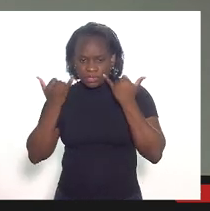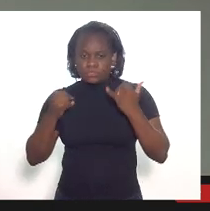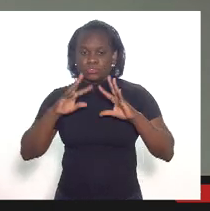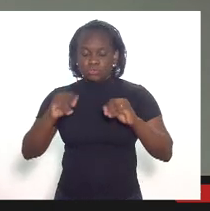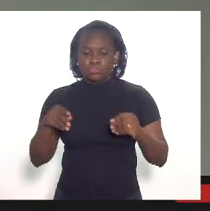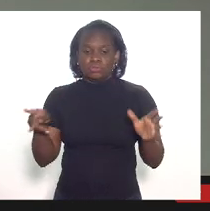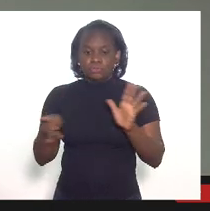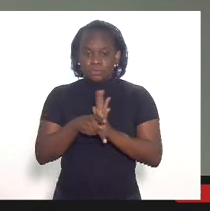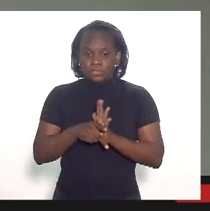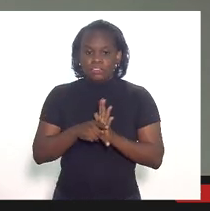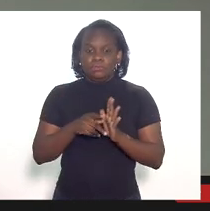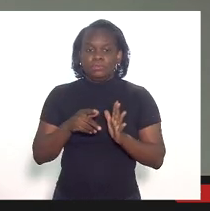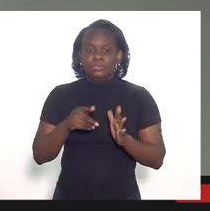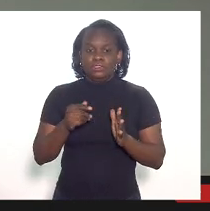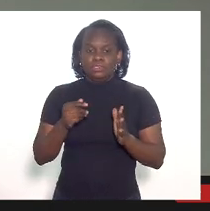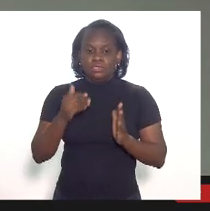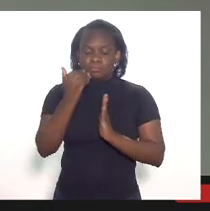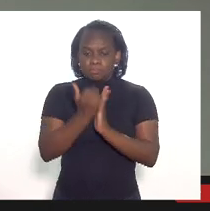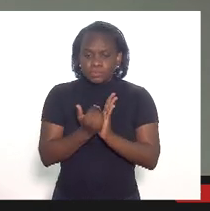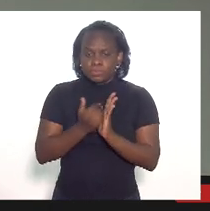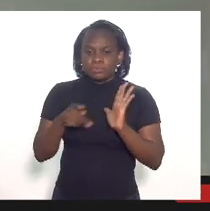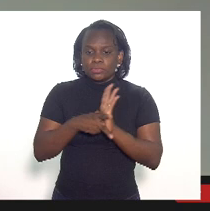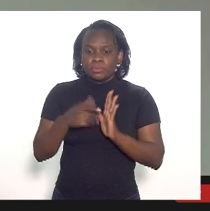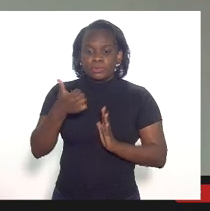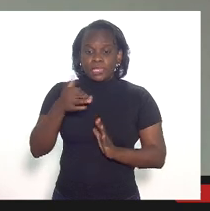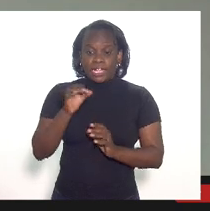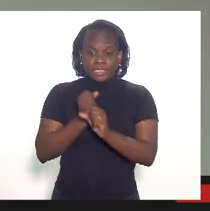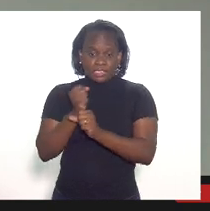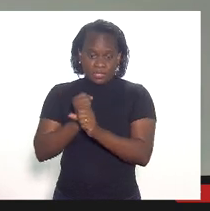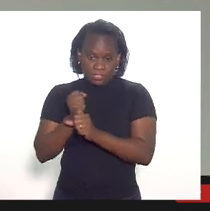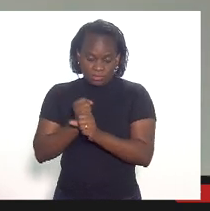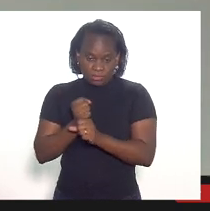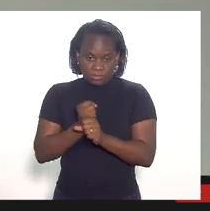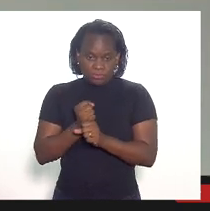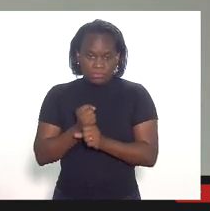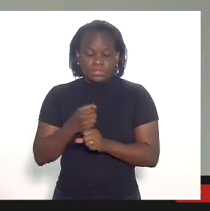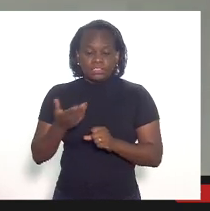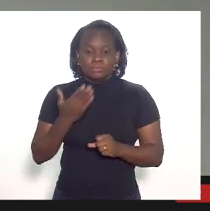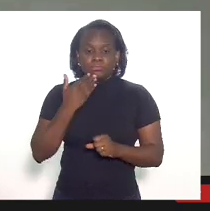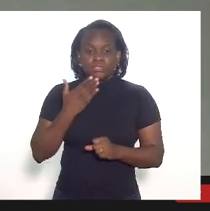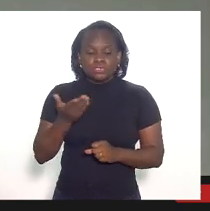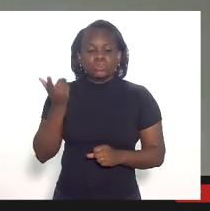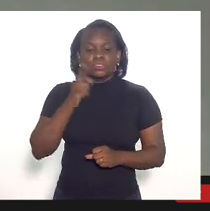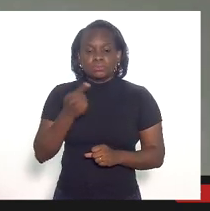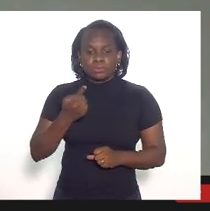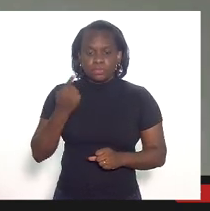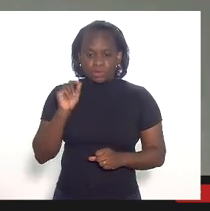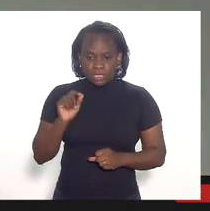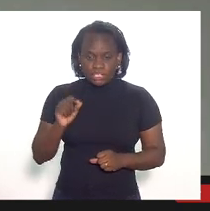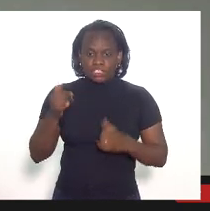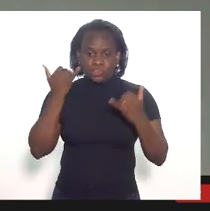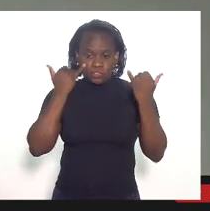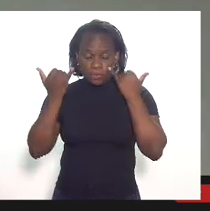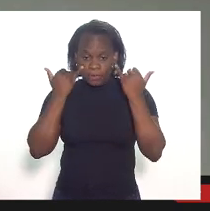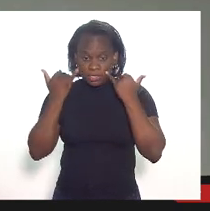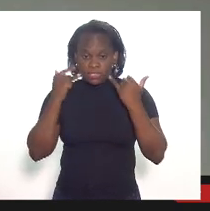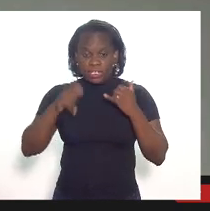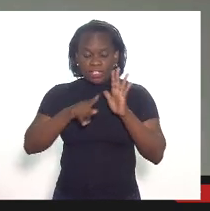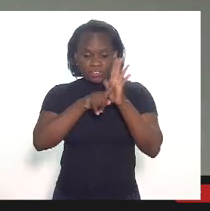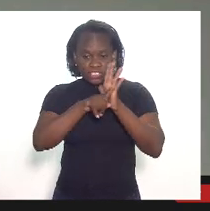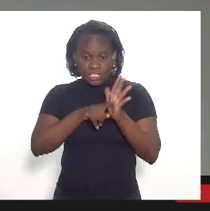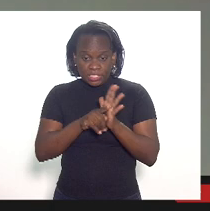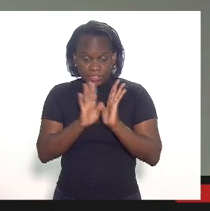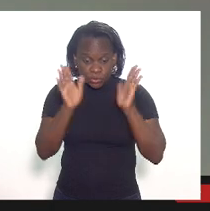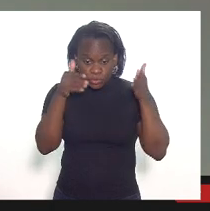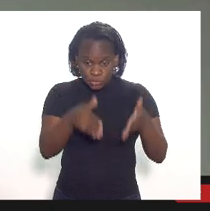referentes às deduções dos últimos 10 anos. Esse pedido resultou primeiro de um pedido de informações para uma fiscalização